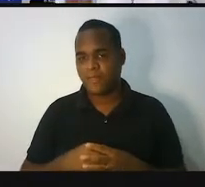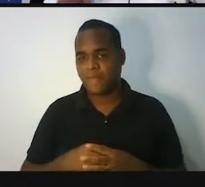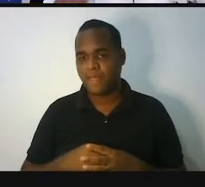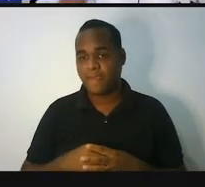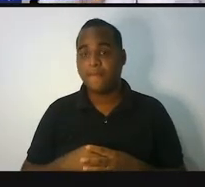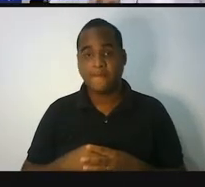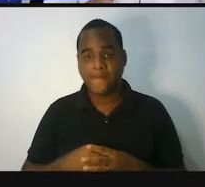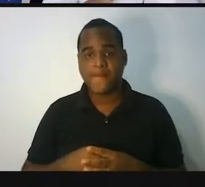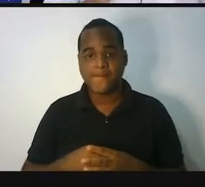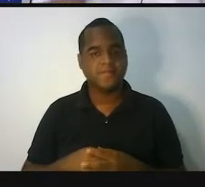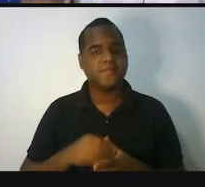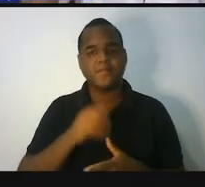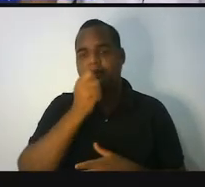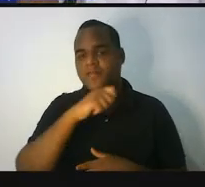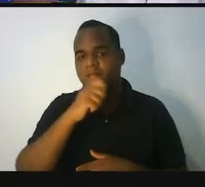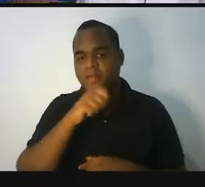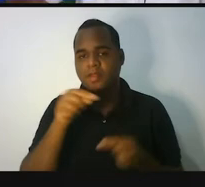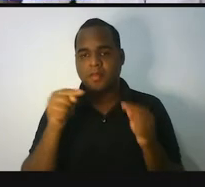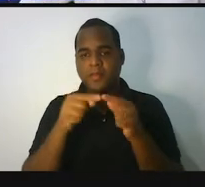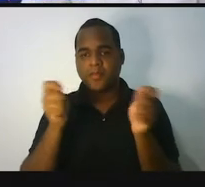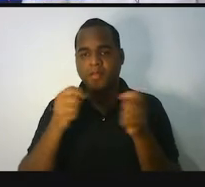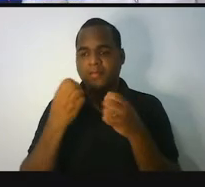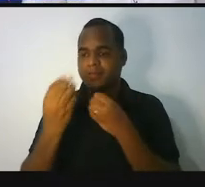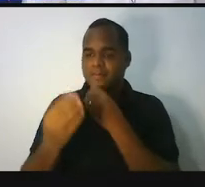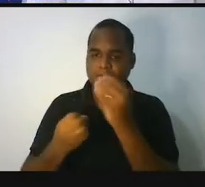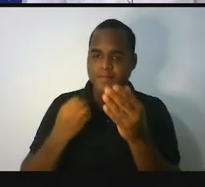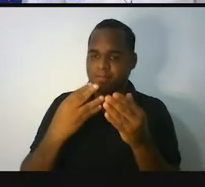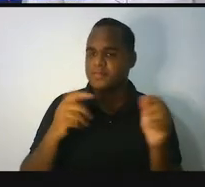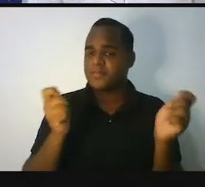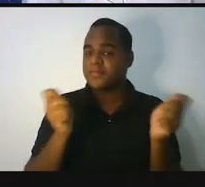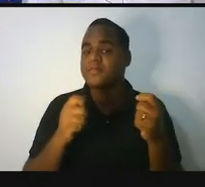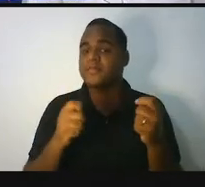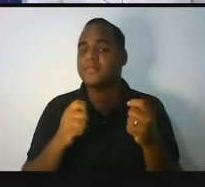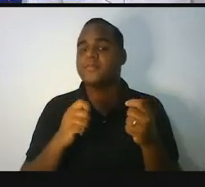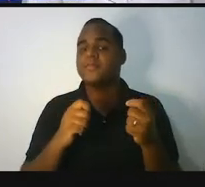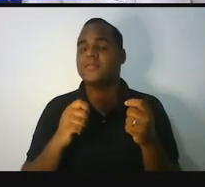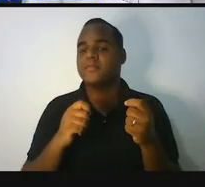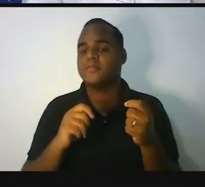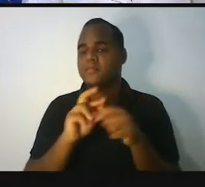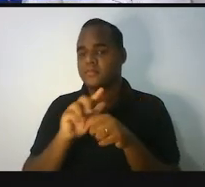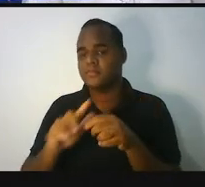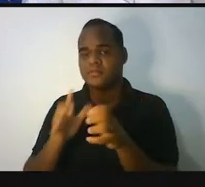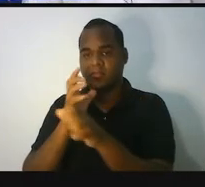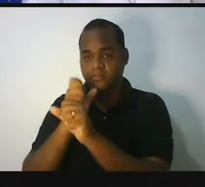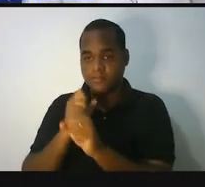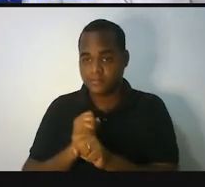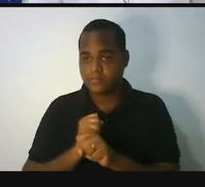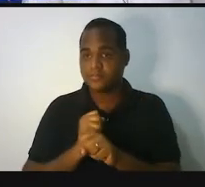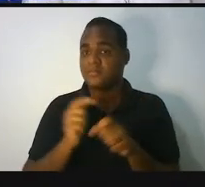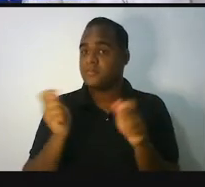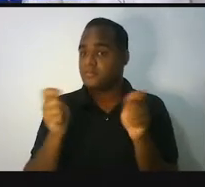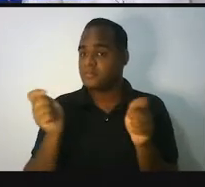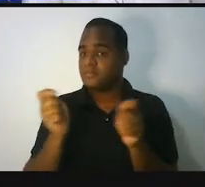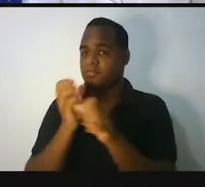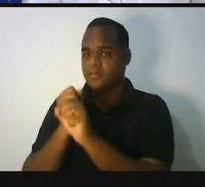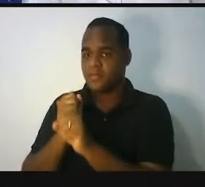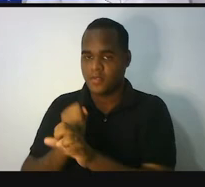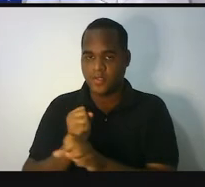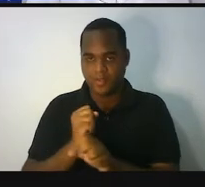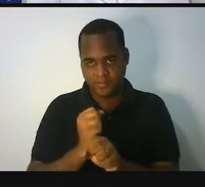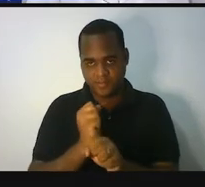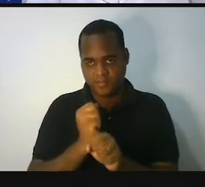Quantos pirulitos já foram distribuídos? Vamos juntar aqui, vamos somar os que já foram distribuídos.